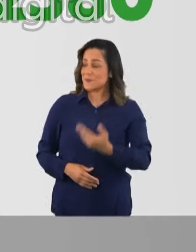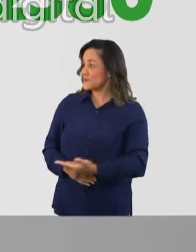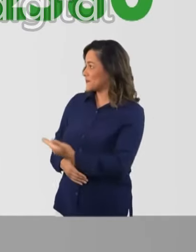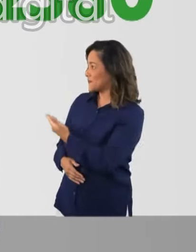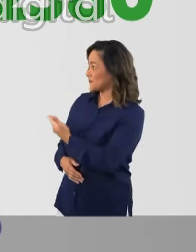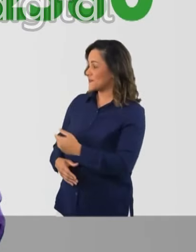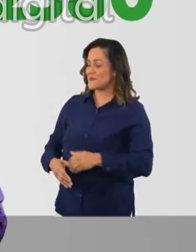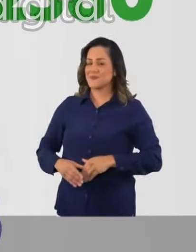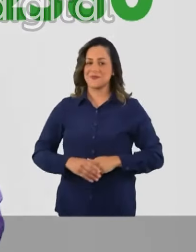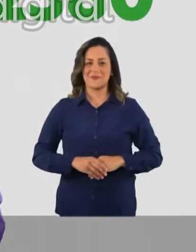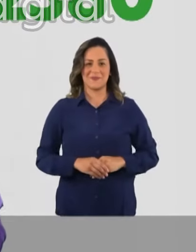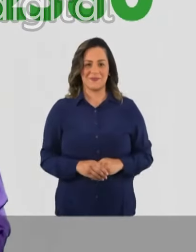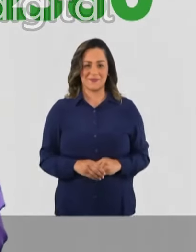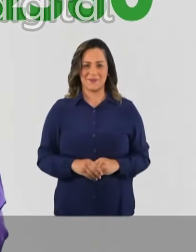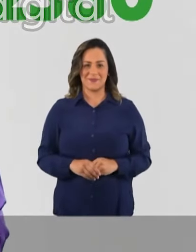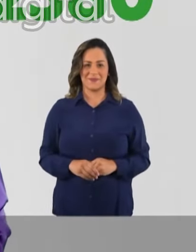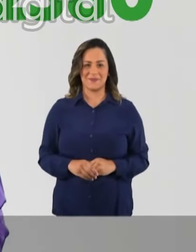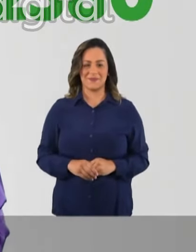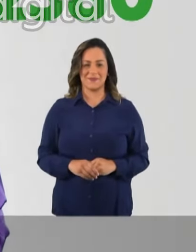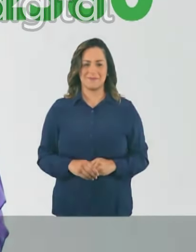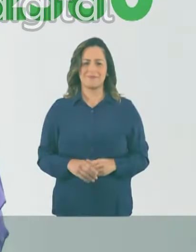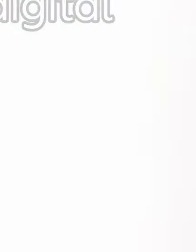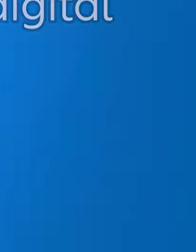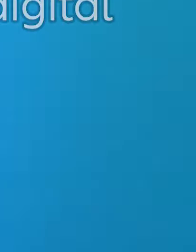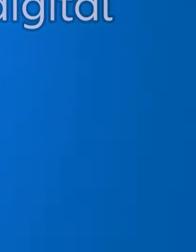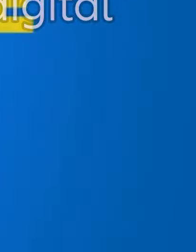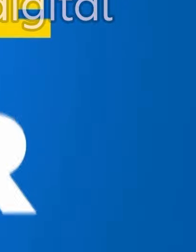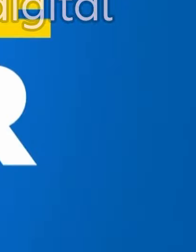Capitão Lucena, 22-580.